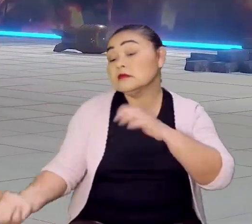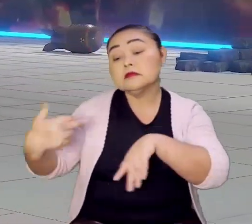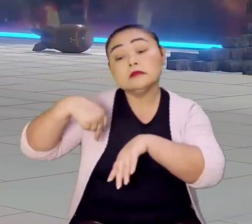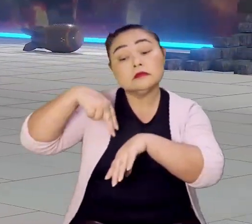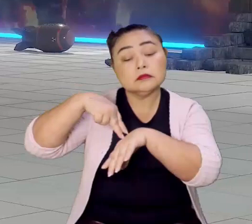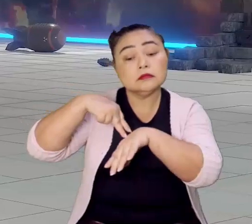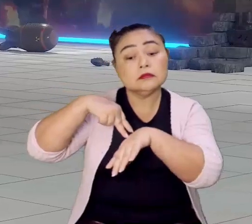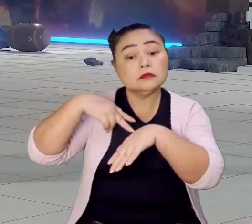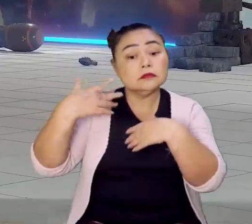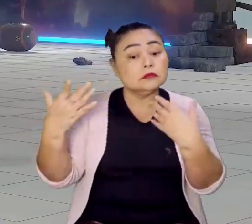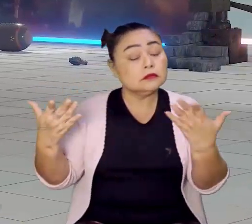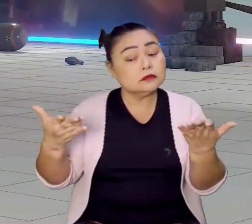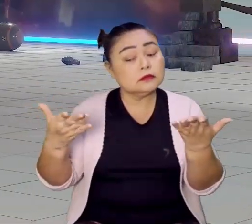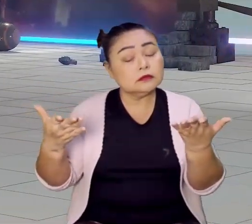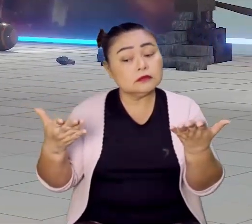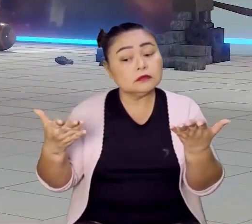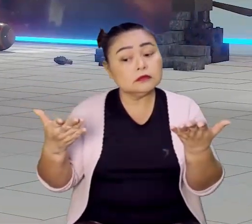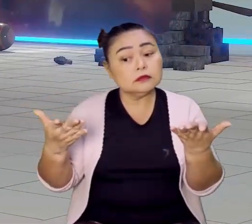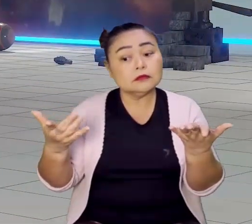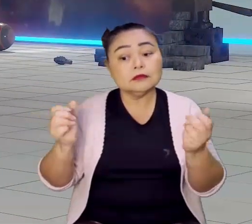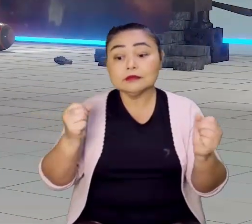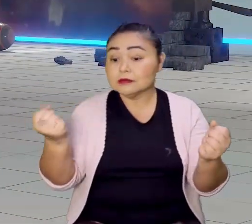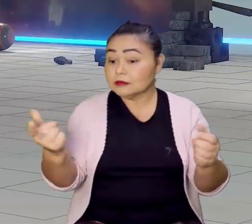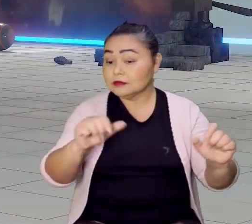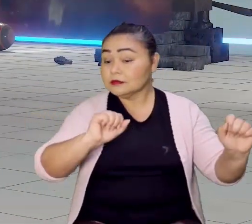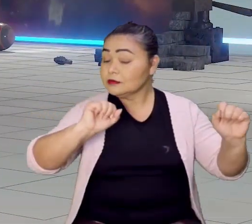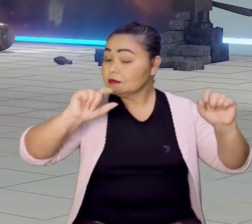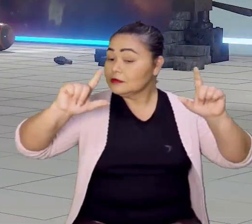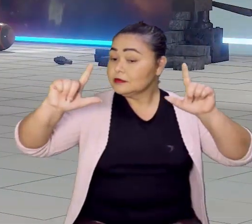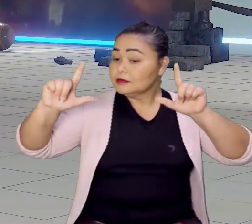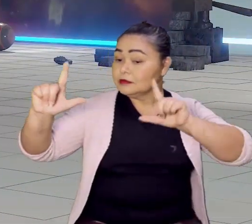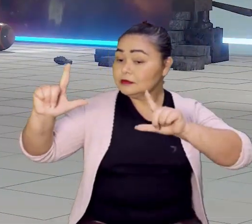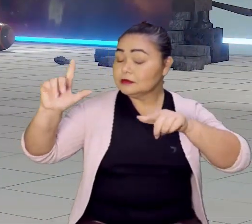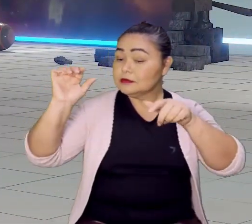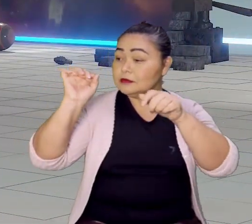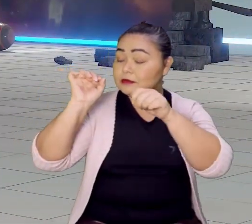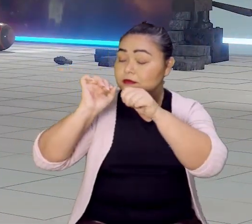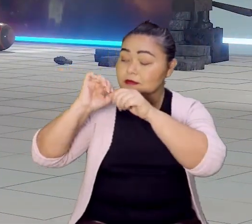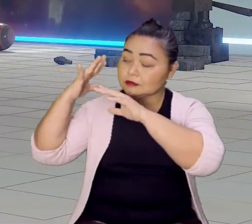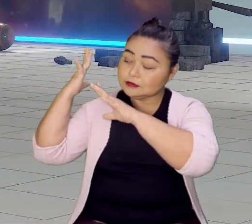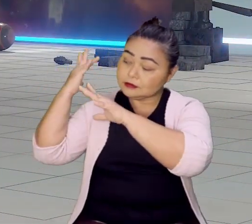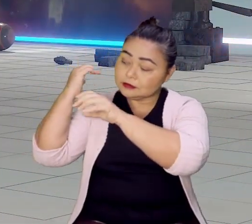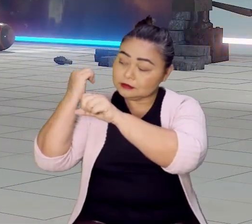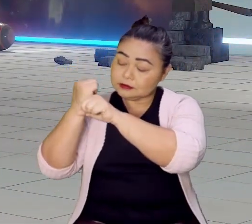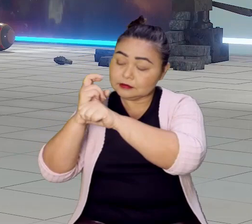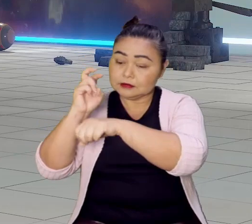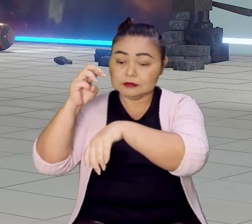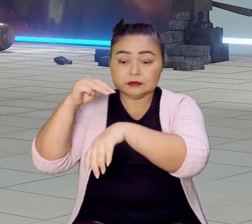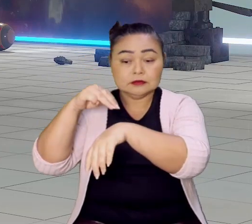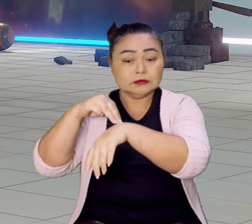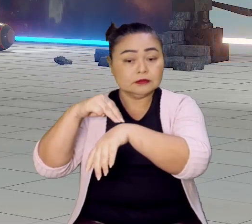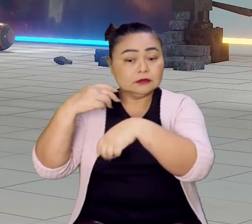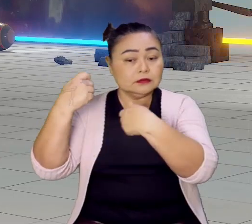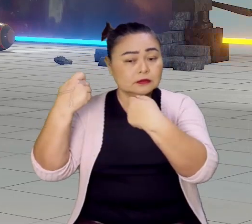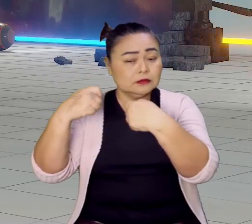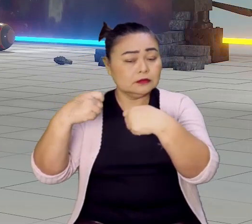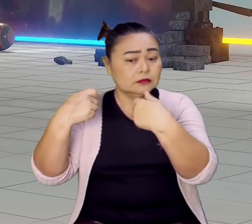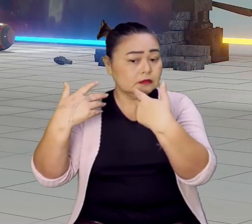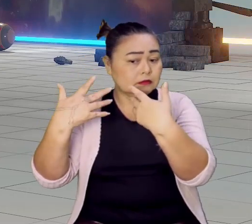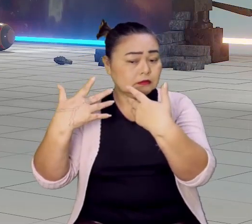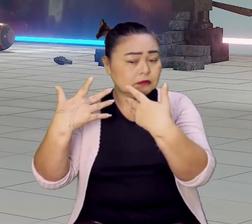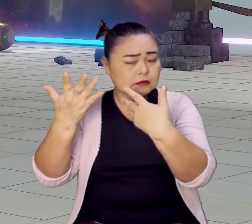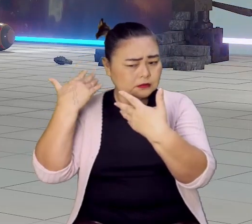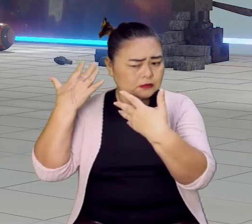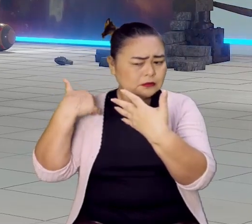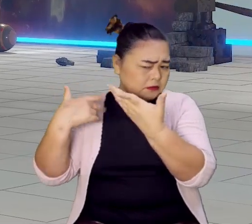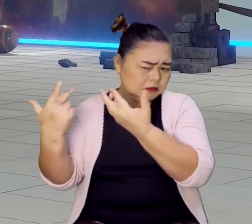novo quadro, irei fazer uma revisão de 5 minutos, o mesmo procedimento que vocês tinham lá